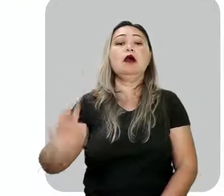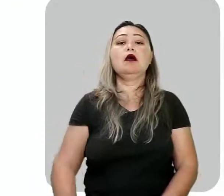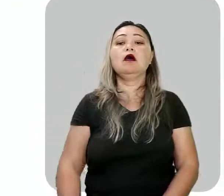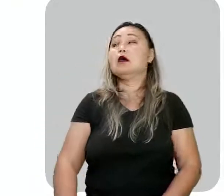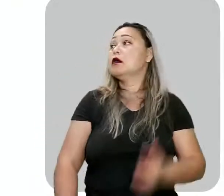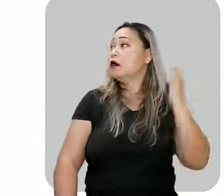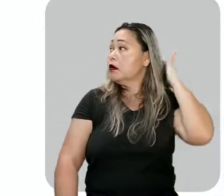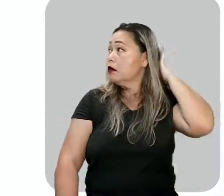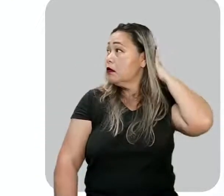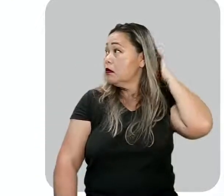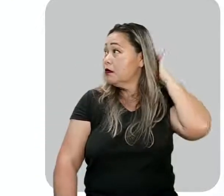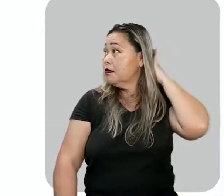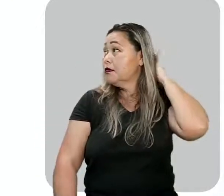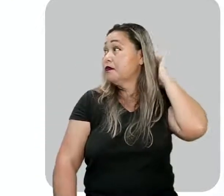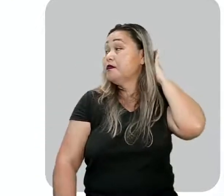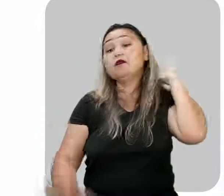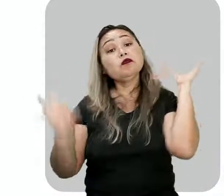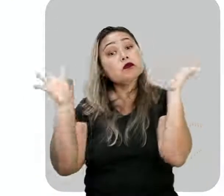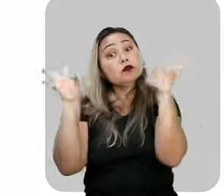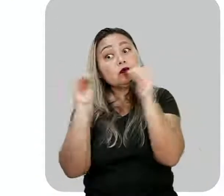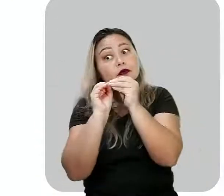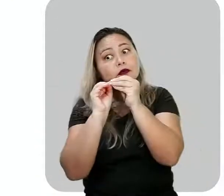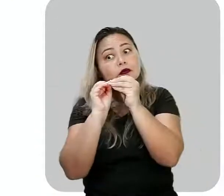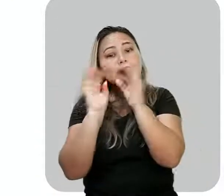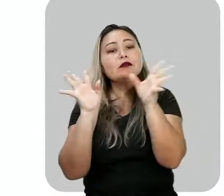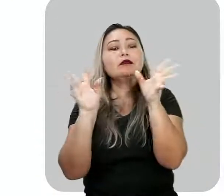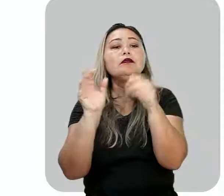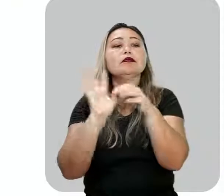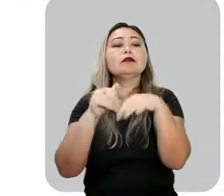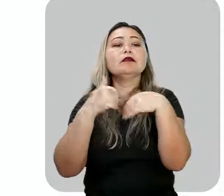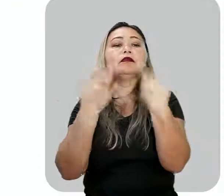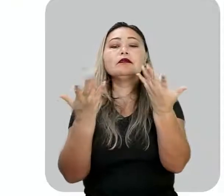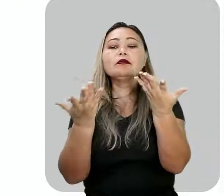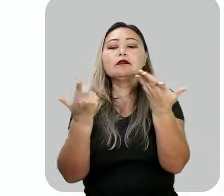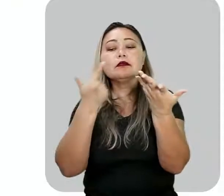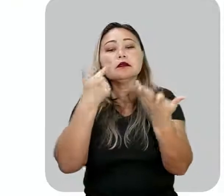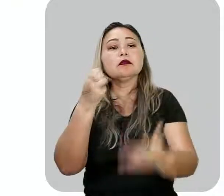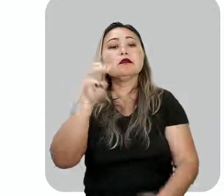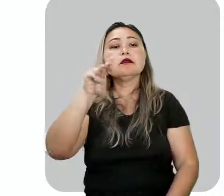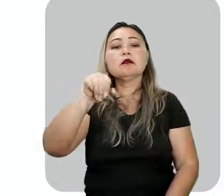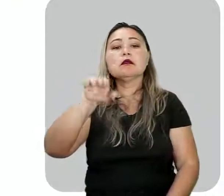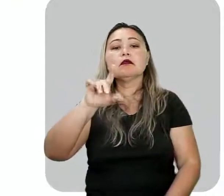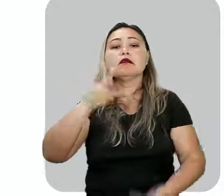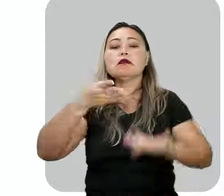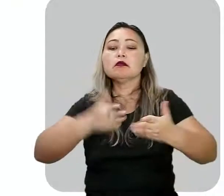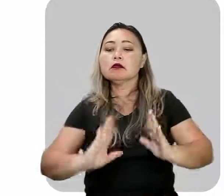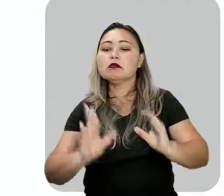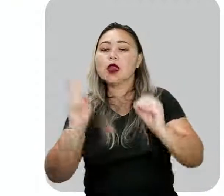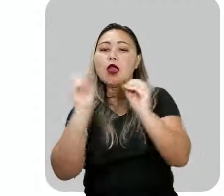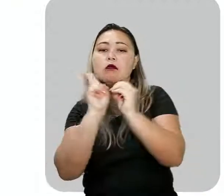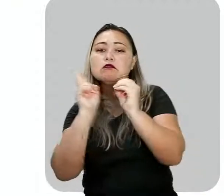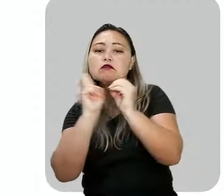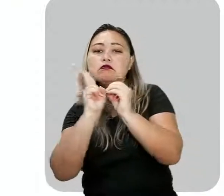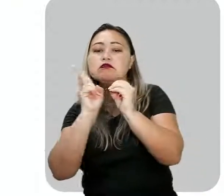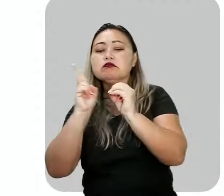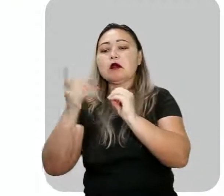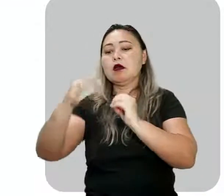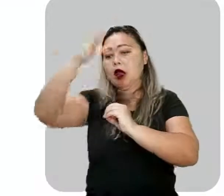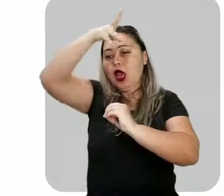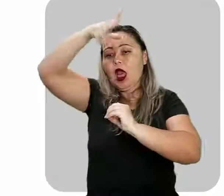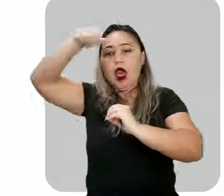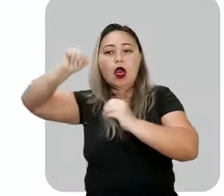Vamos, então, agora para o resumo da obra, Márcia? Isso. Macunaíma nasceu em uma tribo indígena